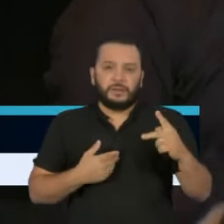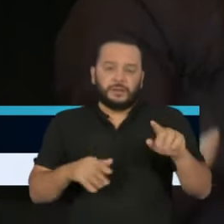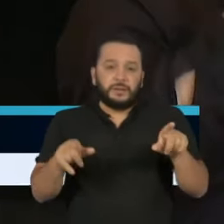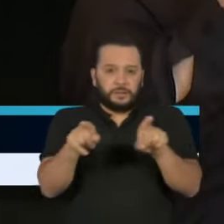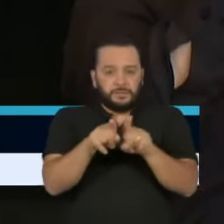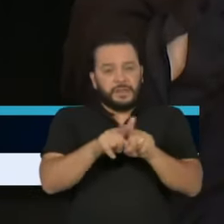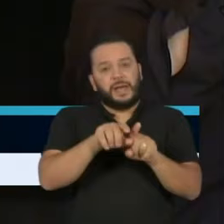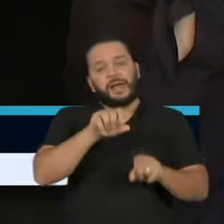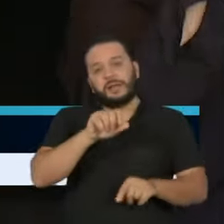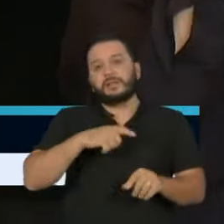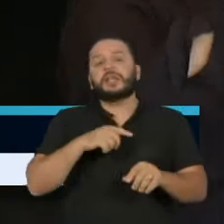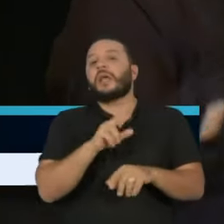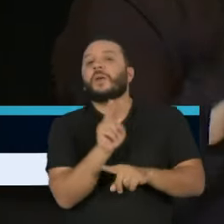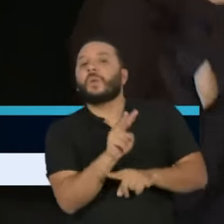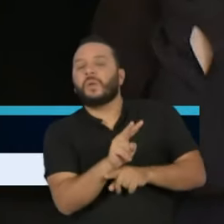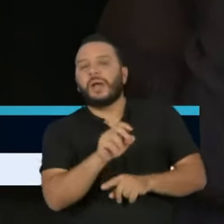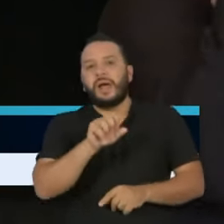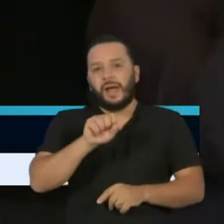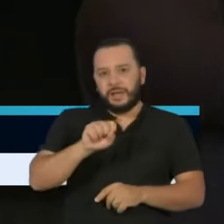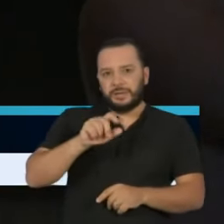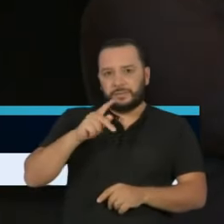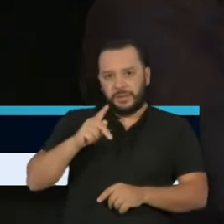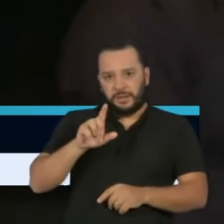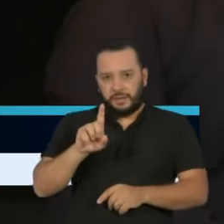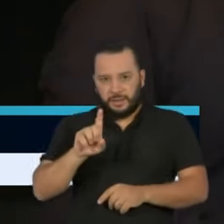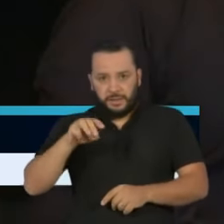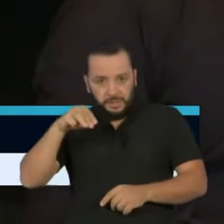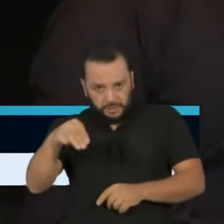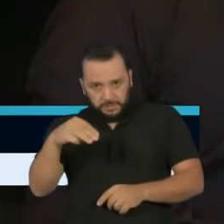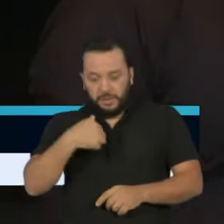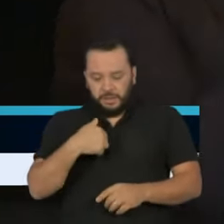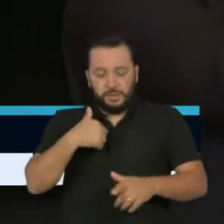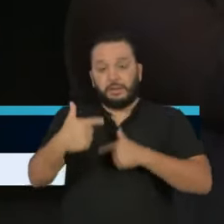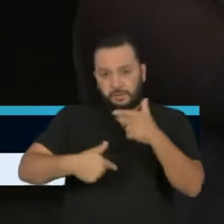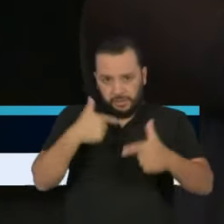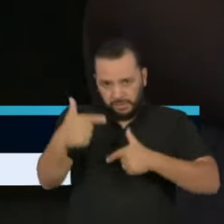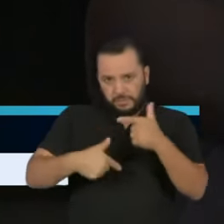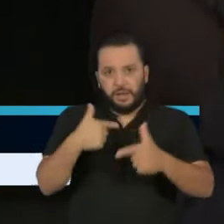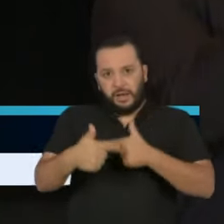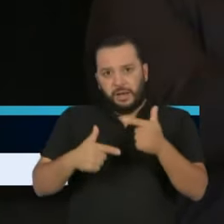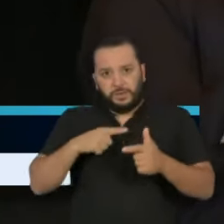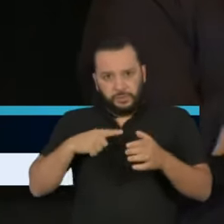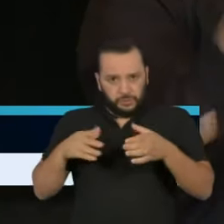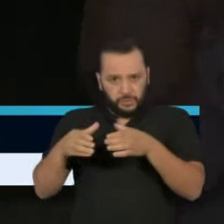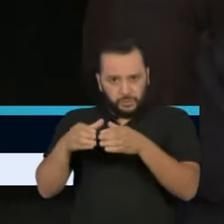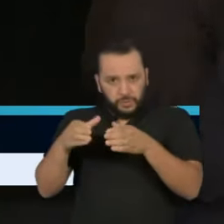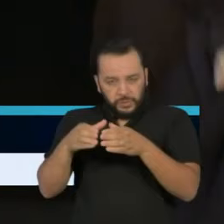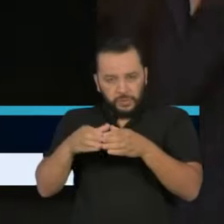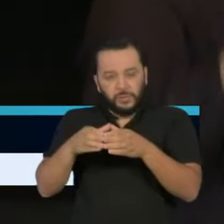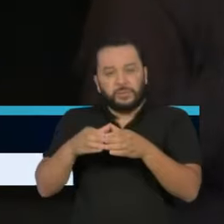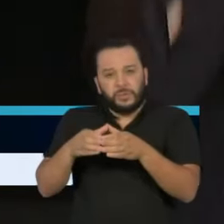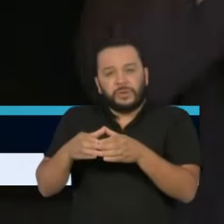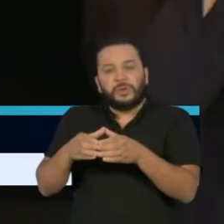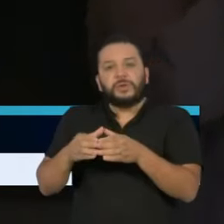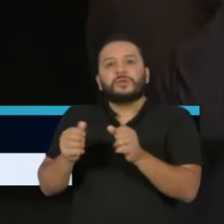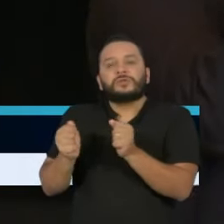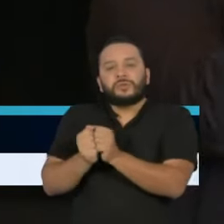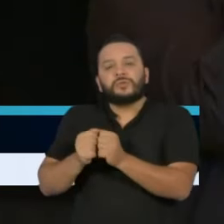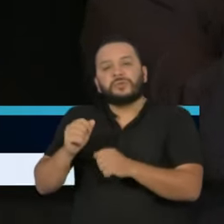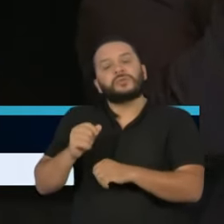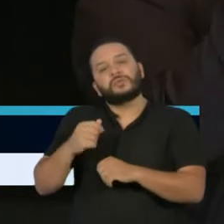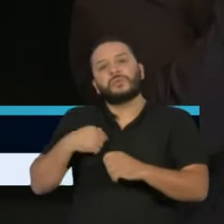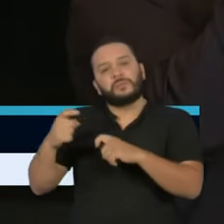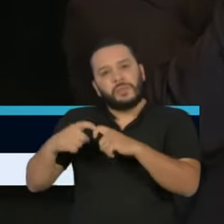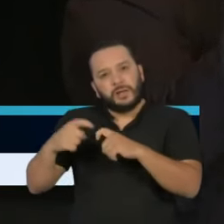SPDM, onde o trabalho também, de acordo com o comitê local, o doutor José Roberto Ferraro, o doutor